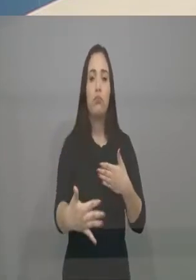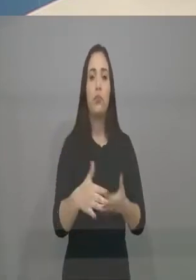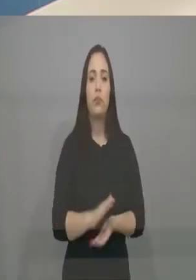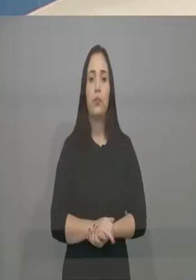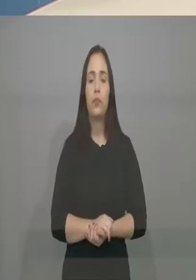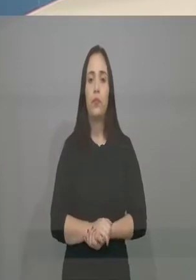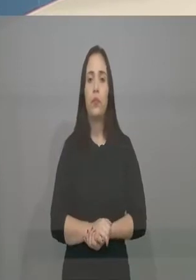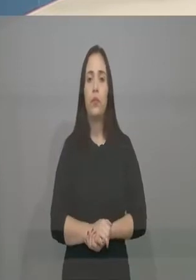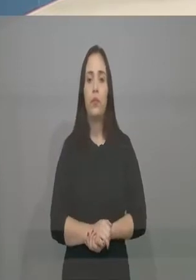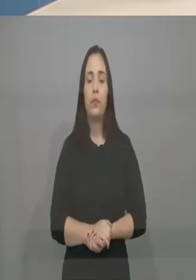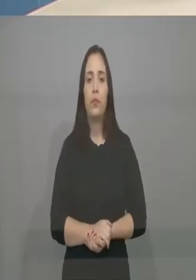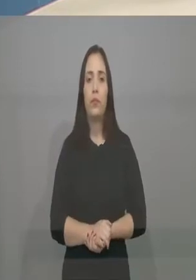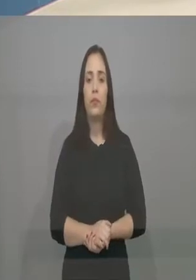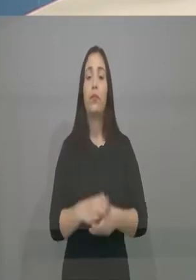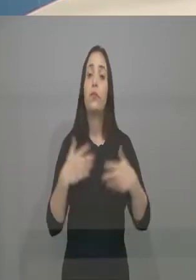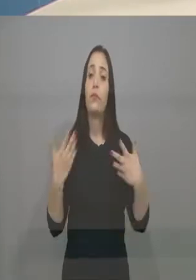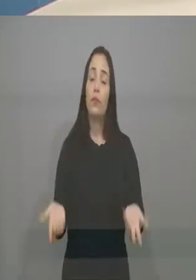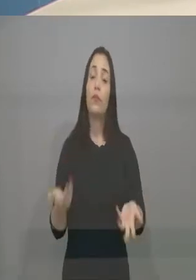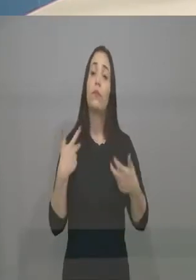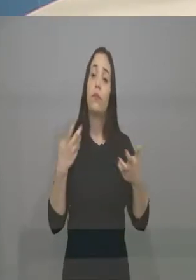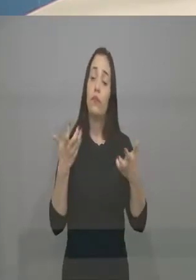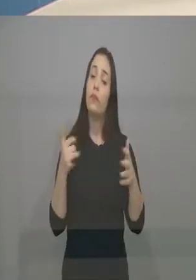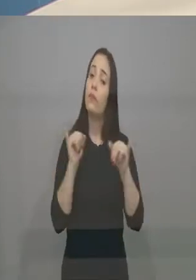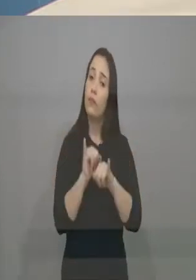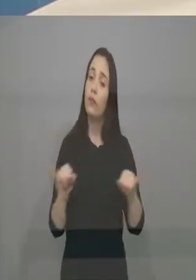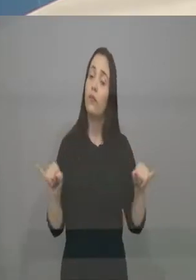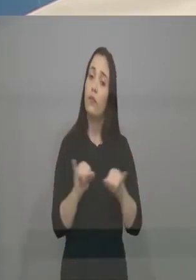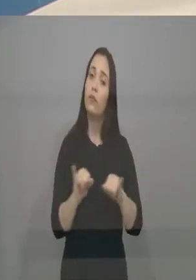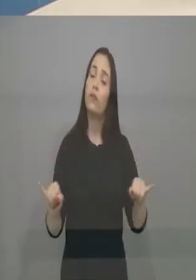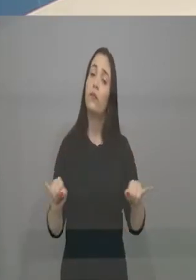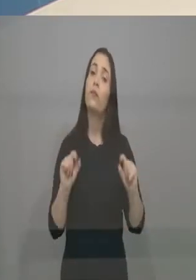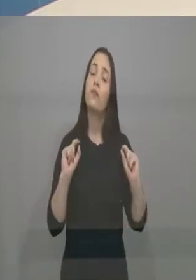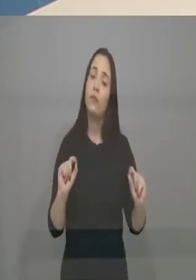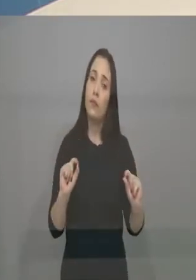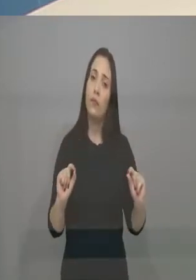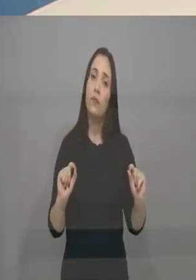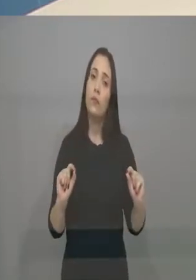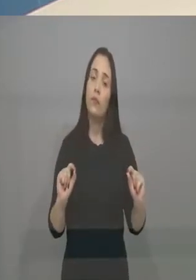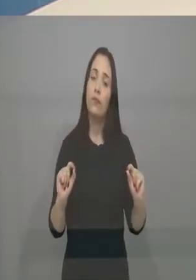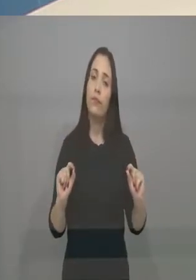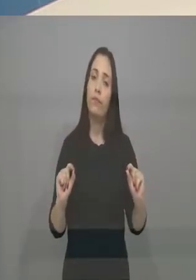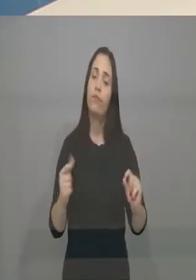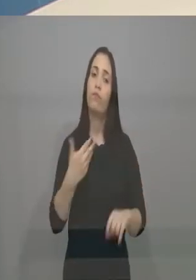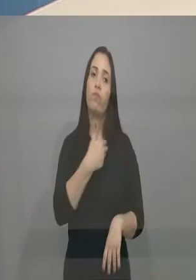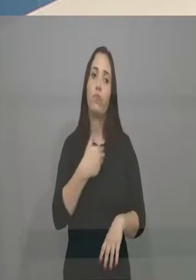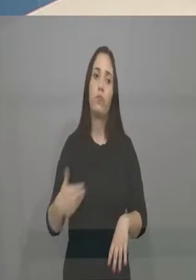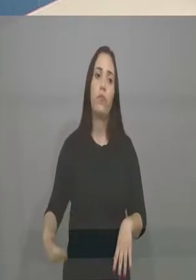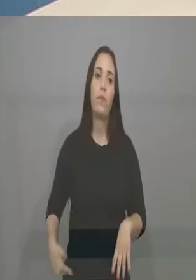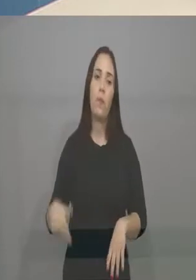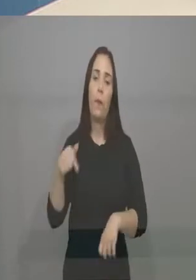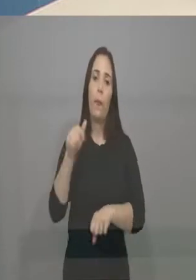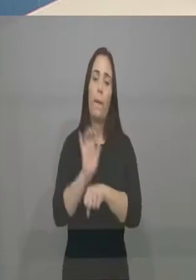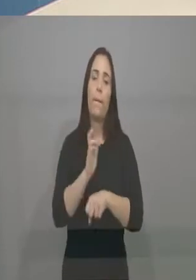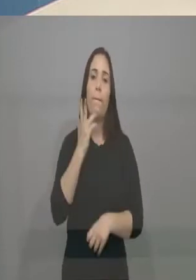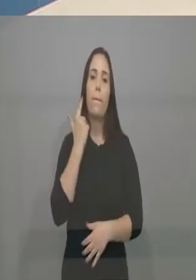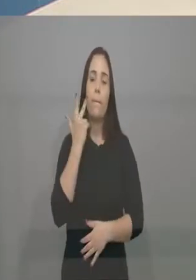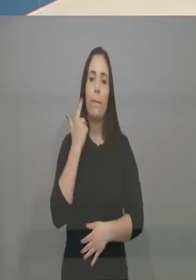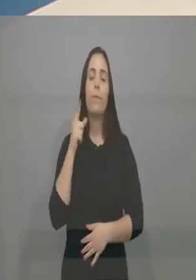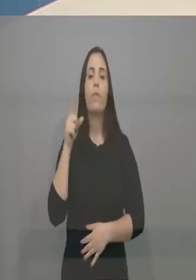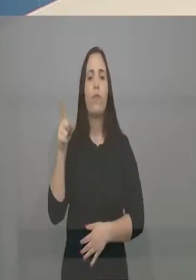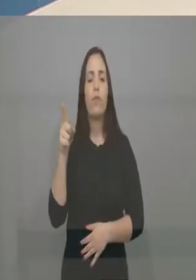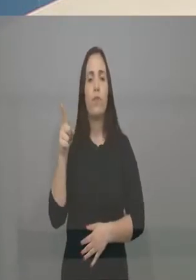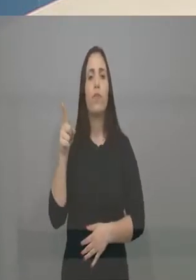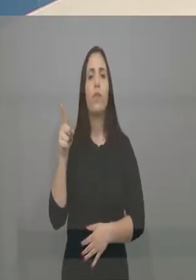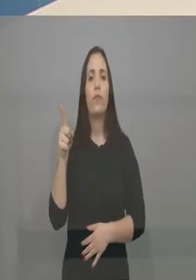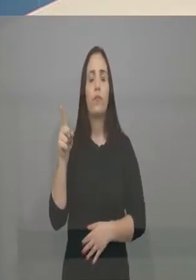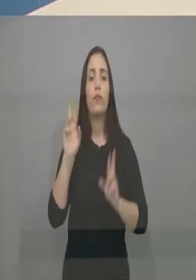que o governador Câmara Santana vinha falando, que ele fazia tudo, mas não podia resolver o problema só, que a federação tinha que entrar.